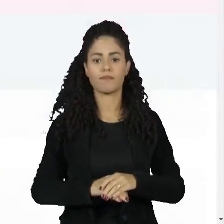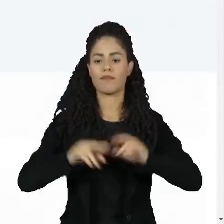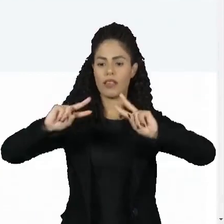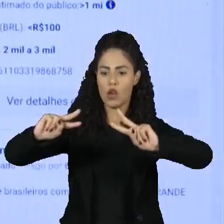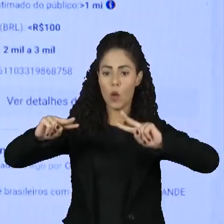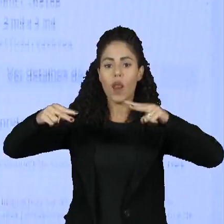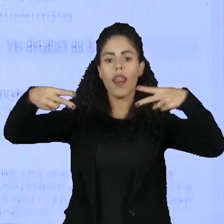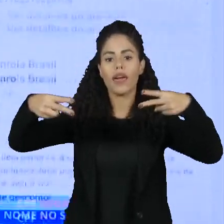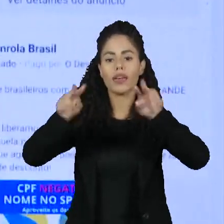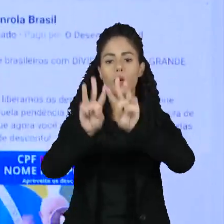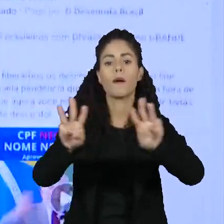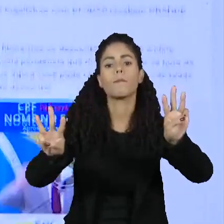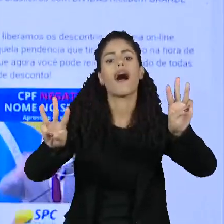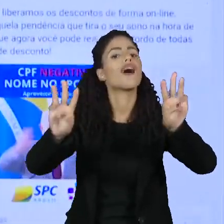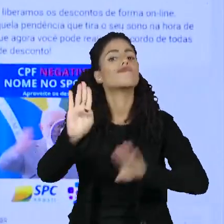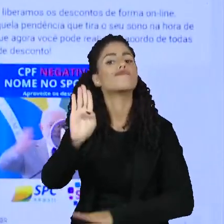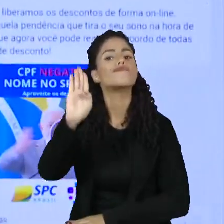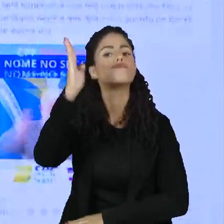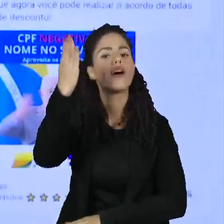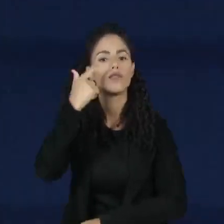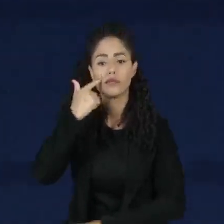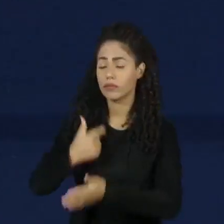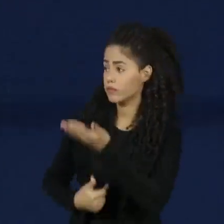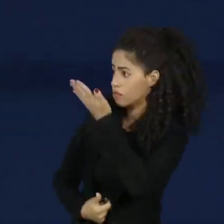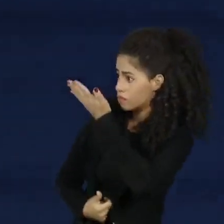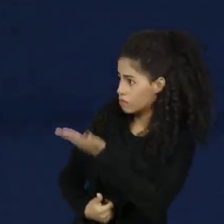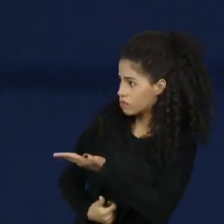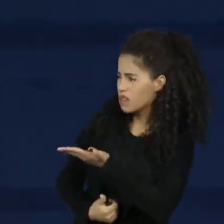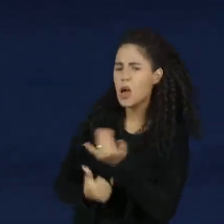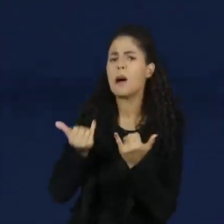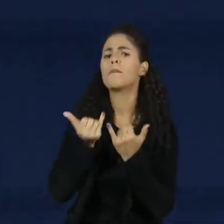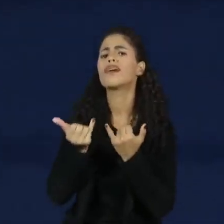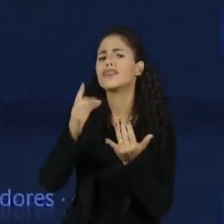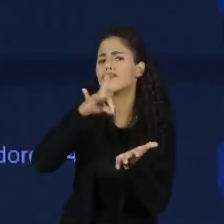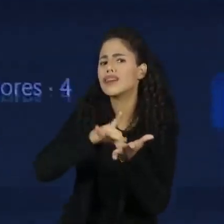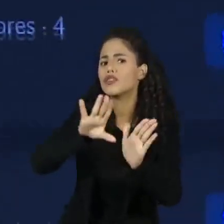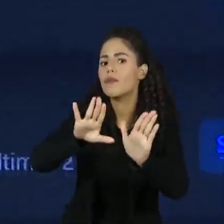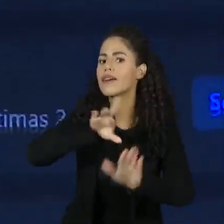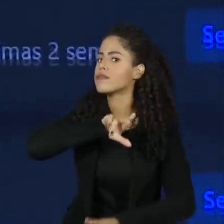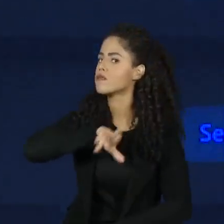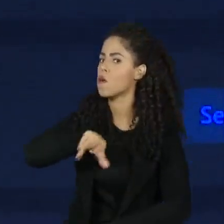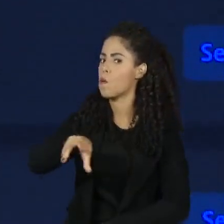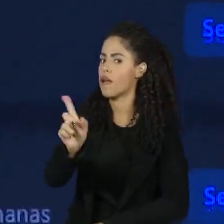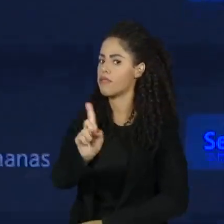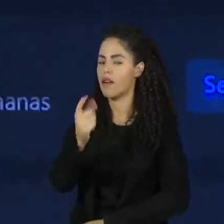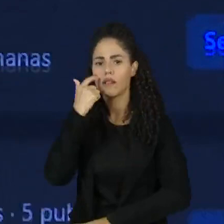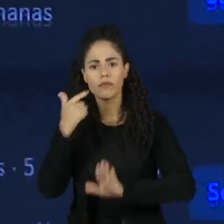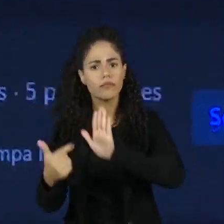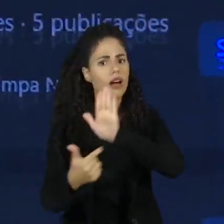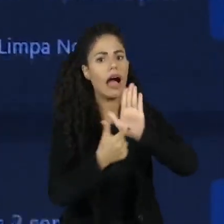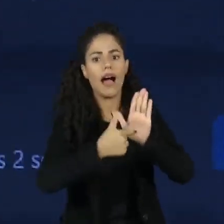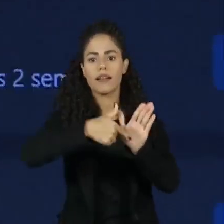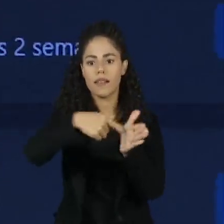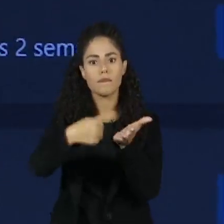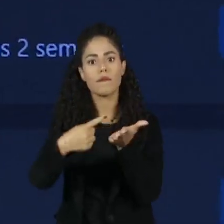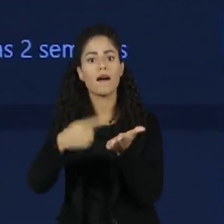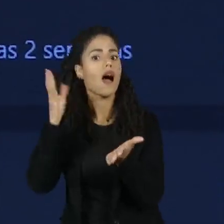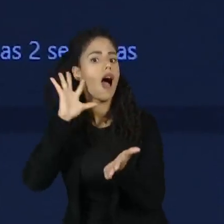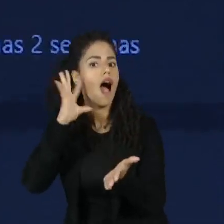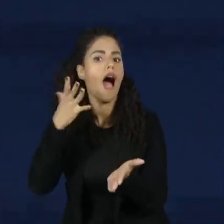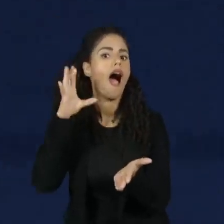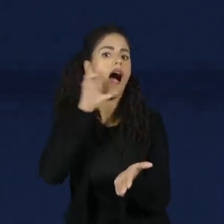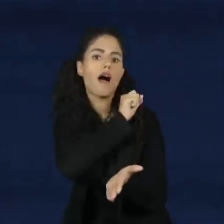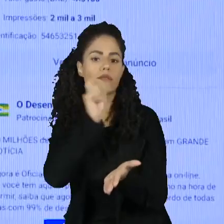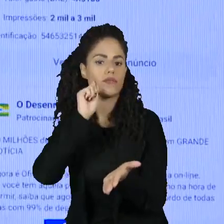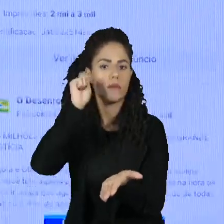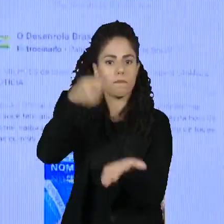fraudulentos levam a sites maliciosos, que roubam os dados pessoais ou prometem soluções milagrosas mediante